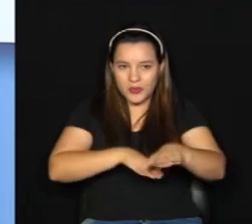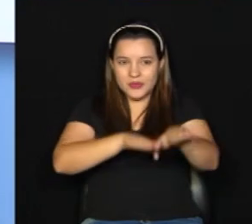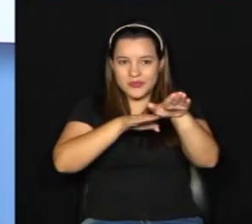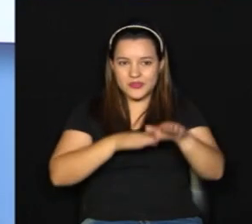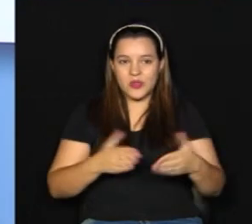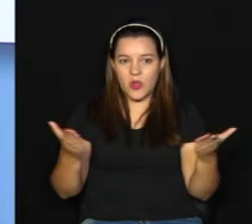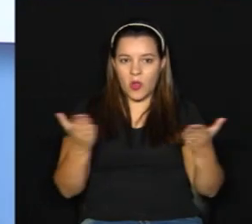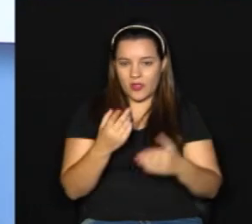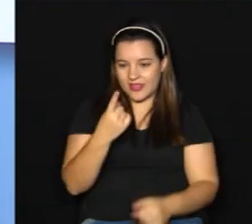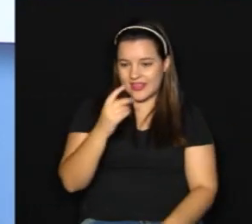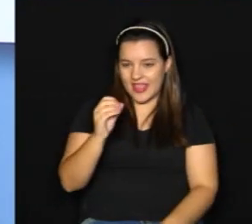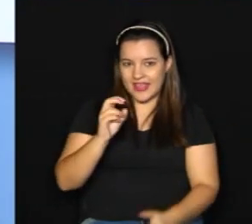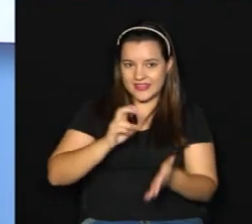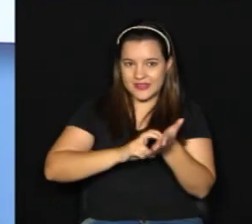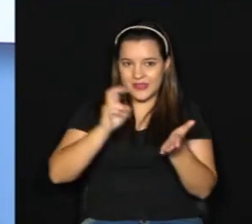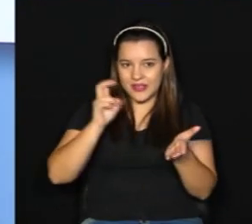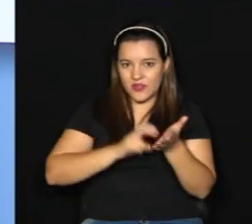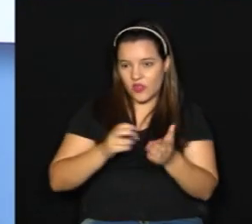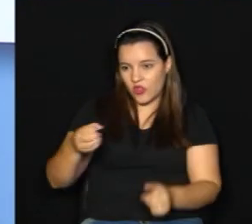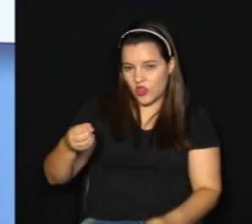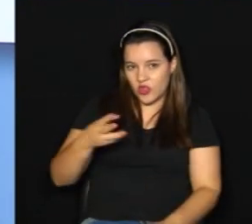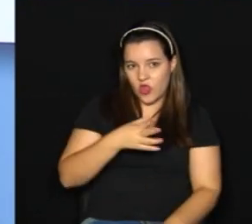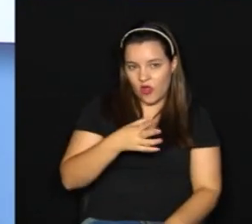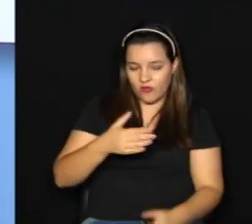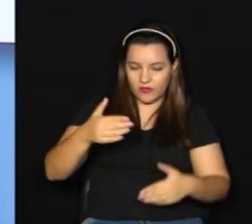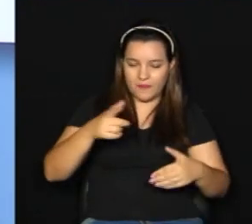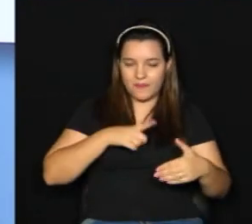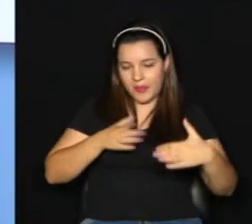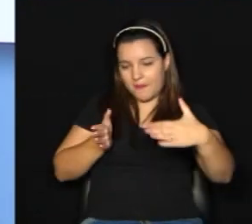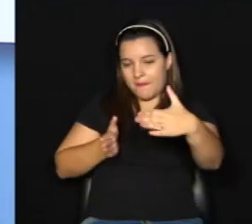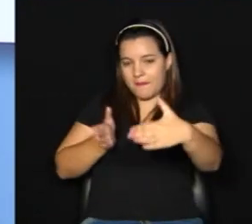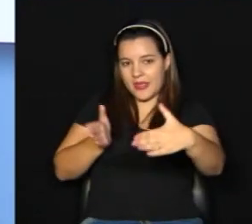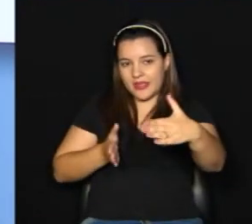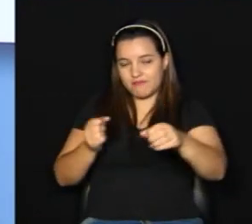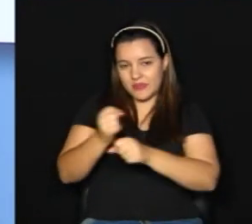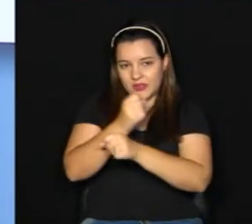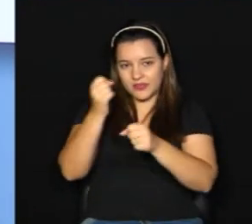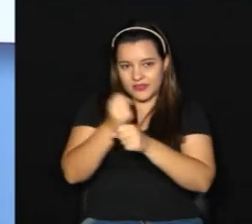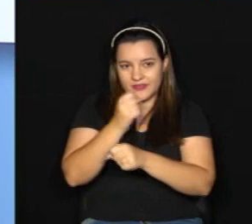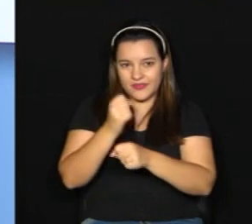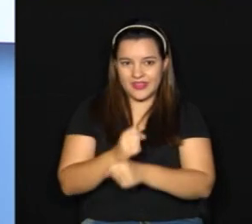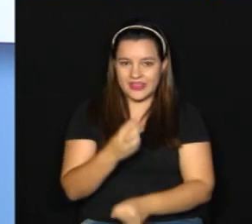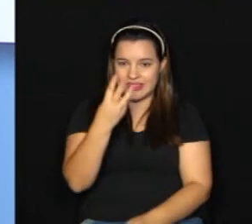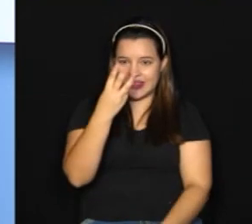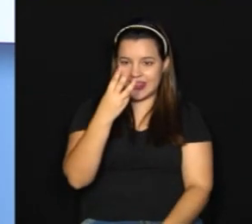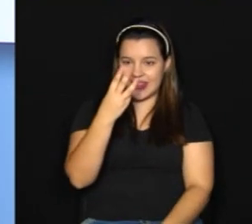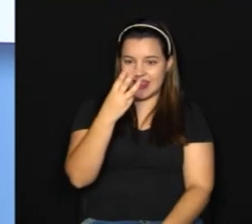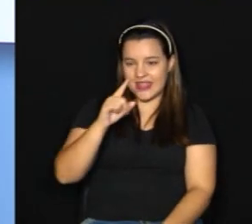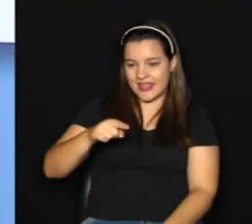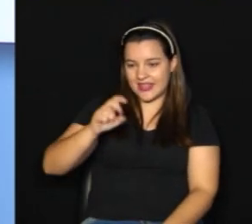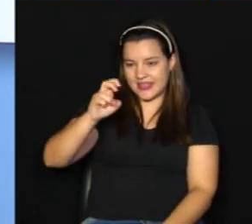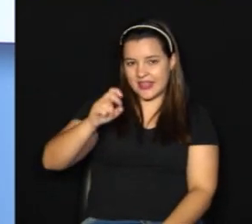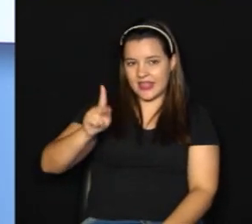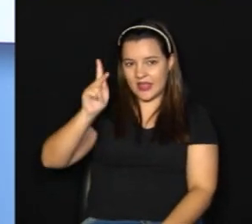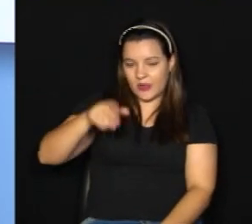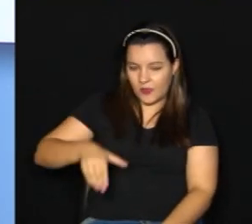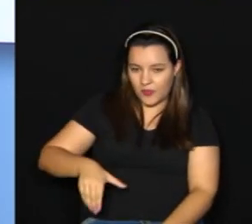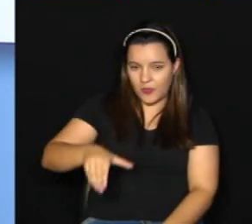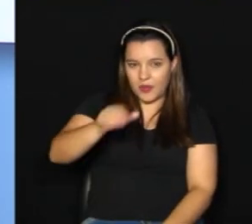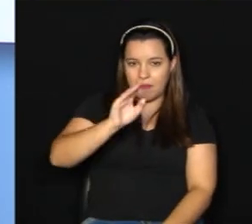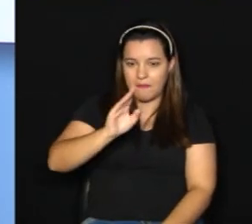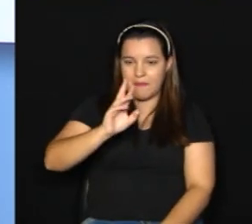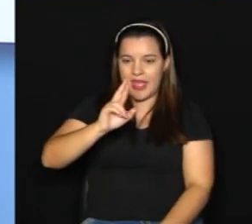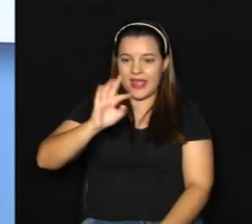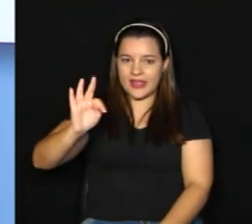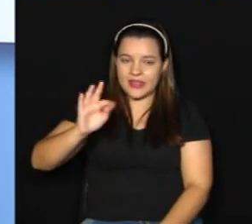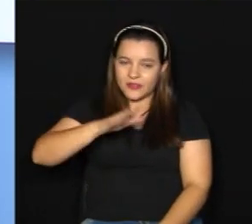das 10 horas, já começou esse novo trecho. Olha só, é um trecho de 3,5 do corredor BRT Campo